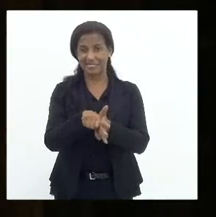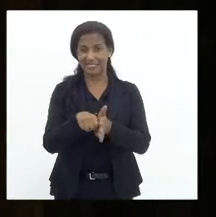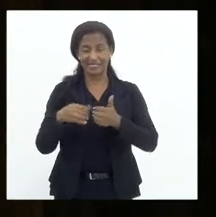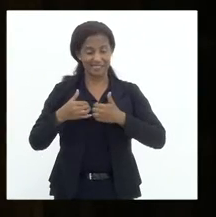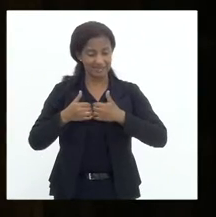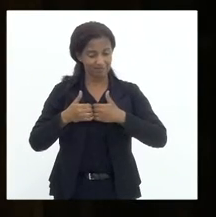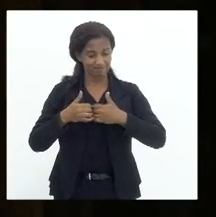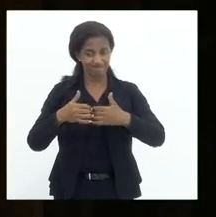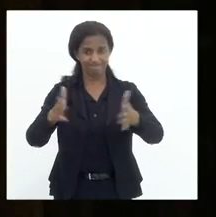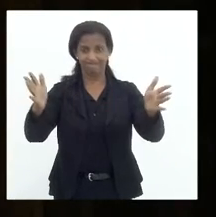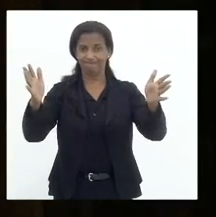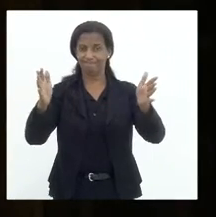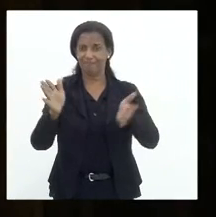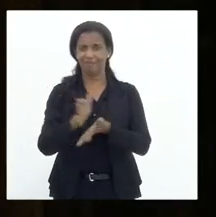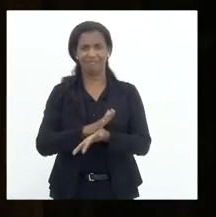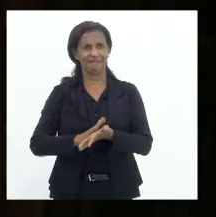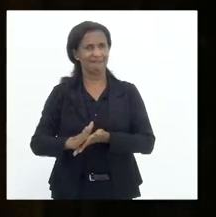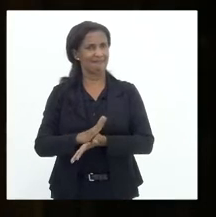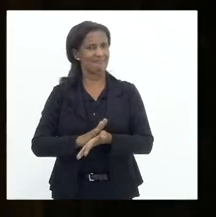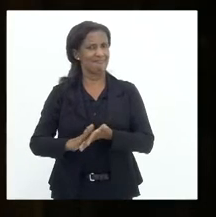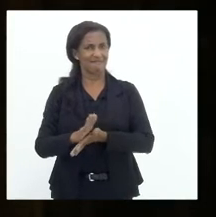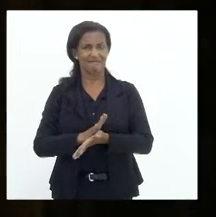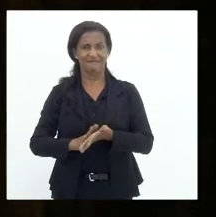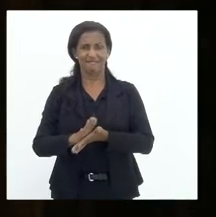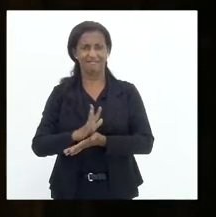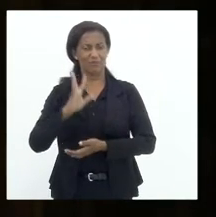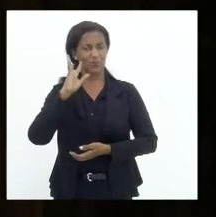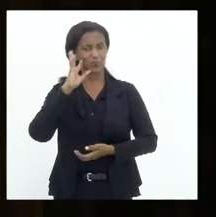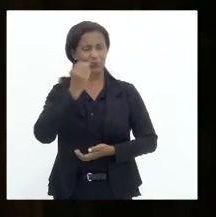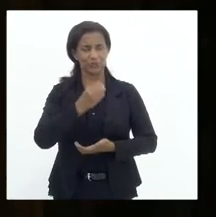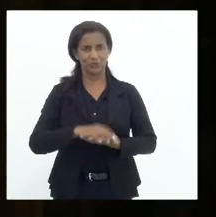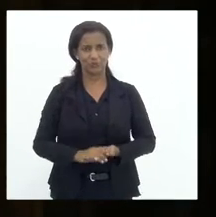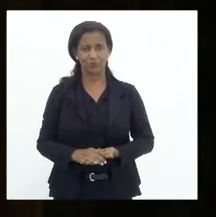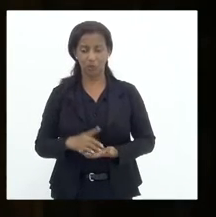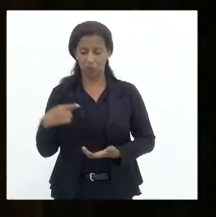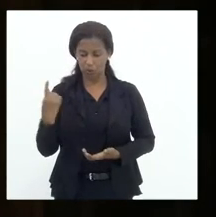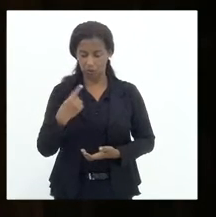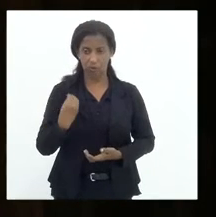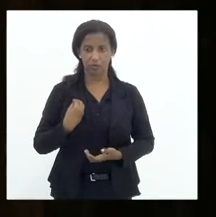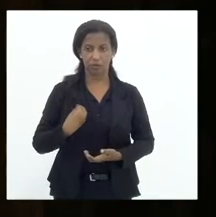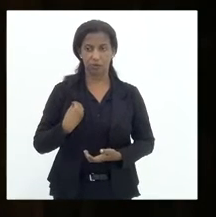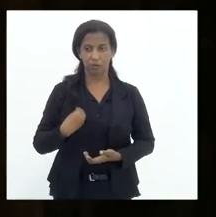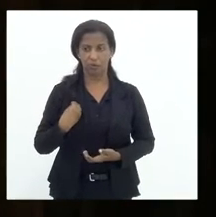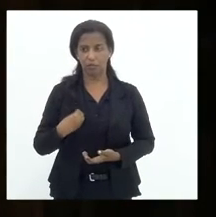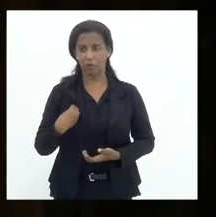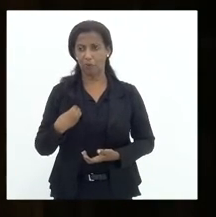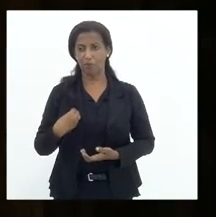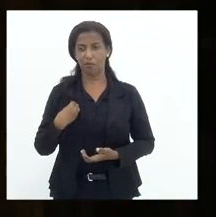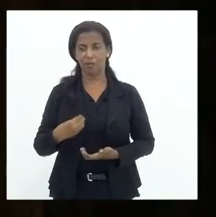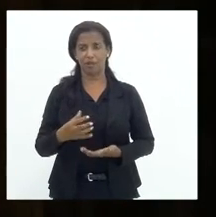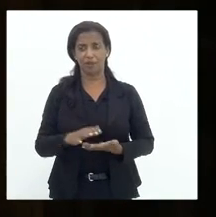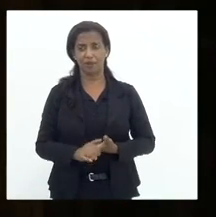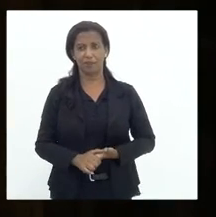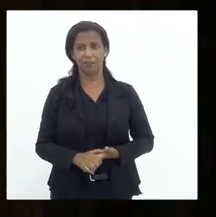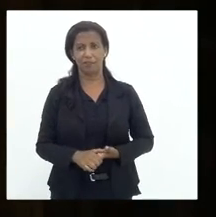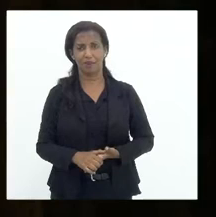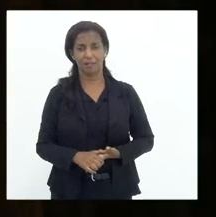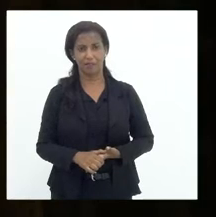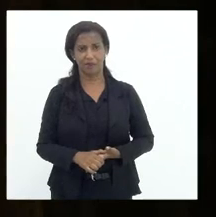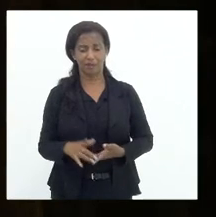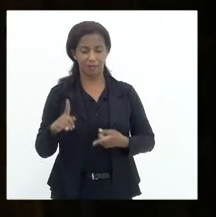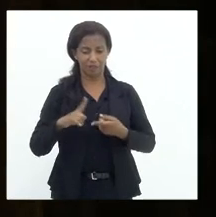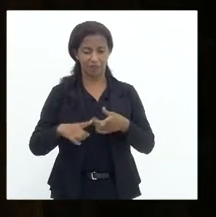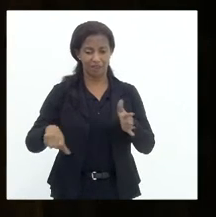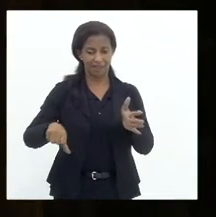estamos vivendo. nada está dissociado. Nós estamos vivendo, deputado Carlos Macedo, uma